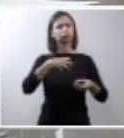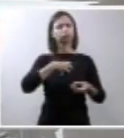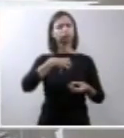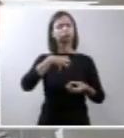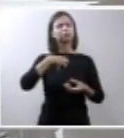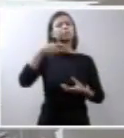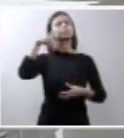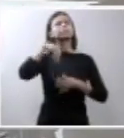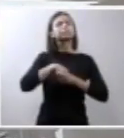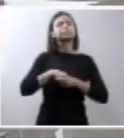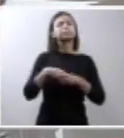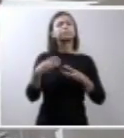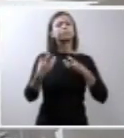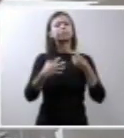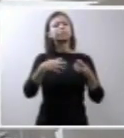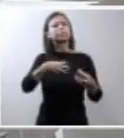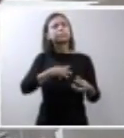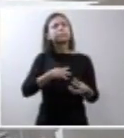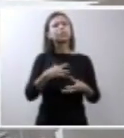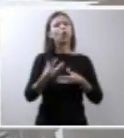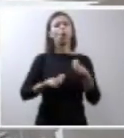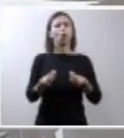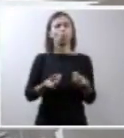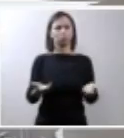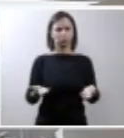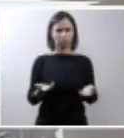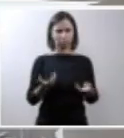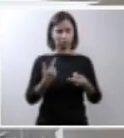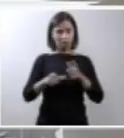pessoas, o sentimento delas?